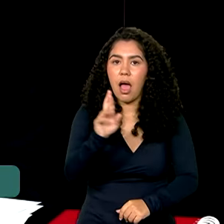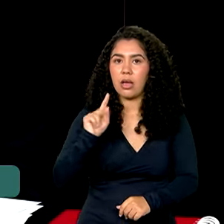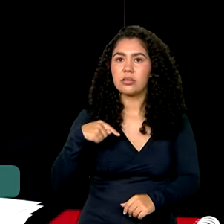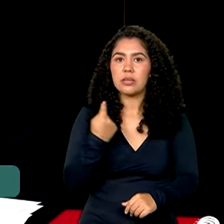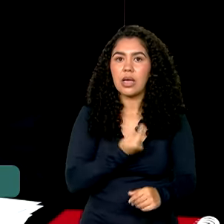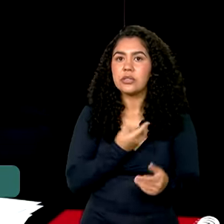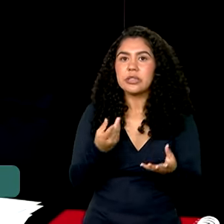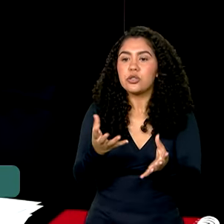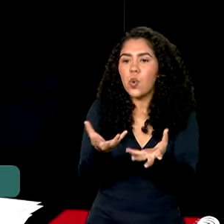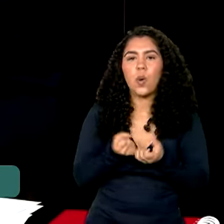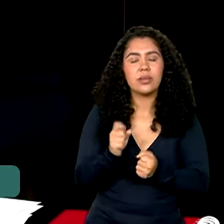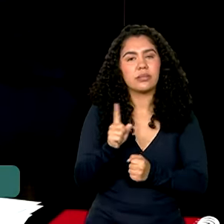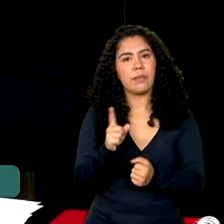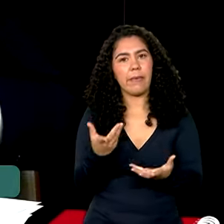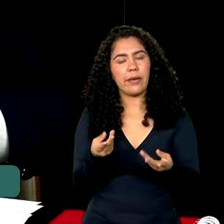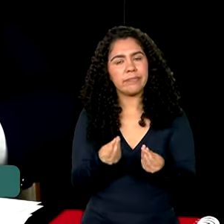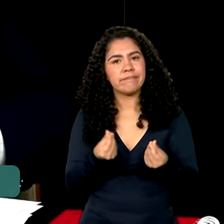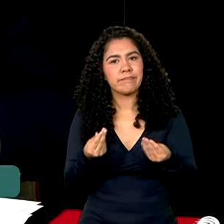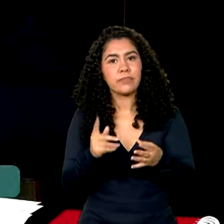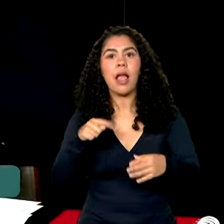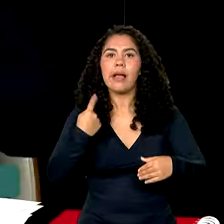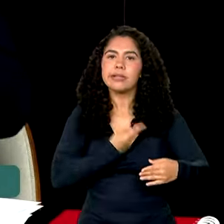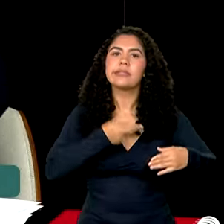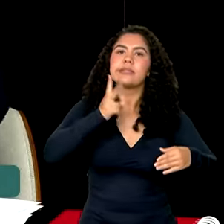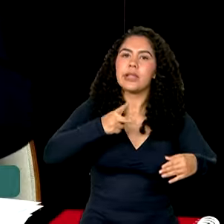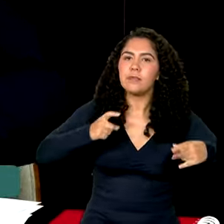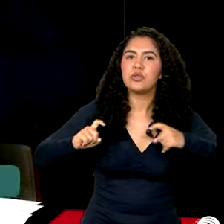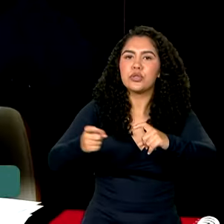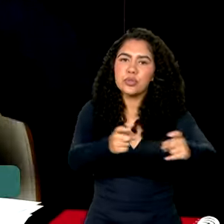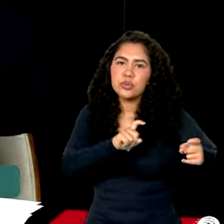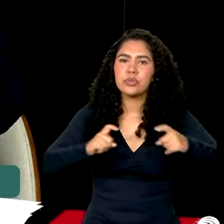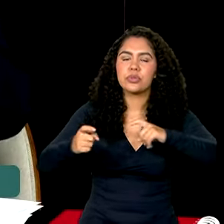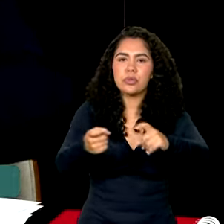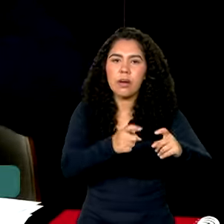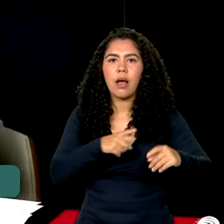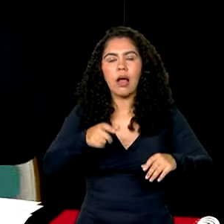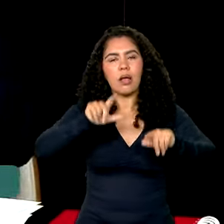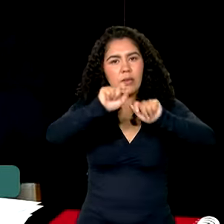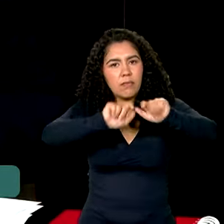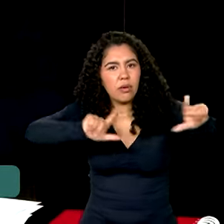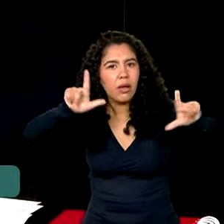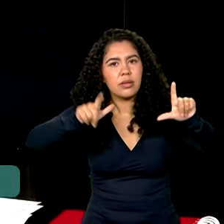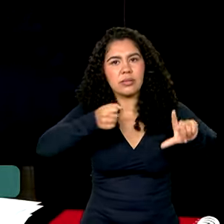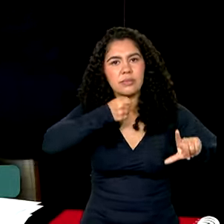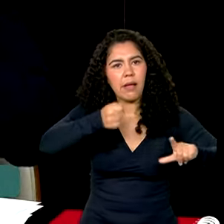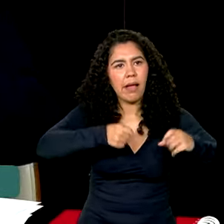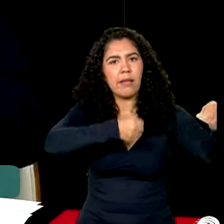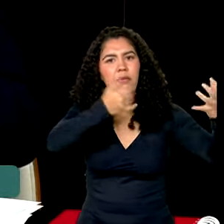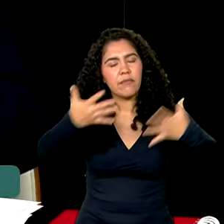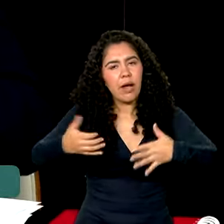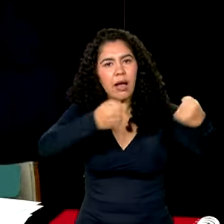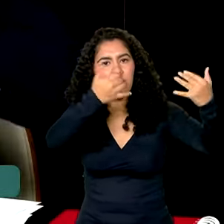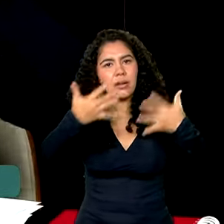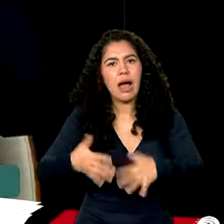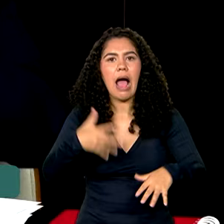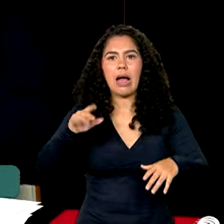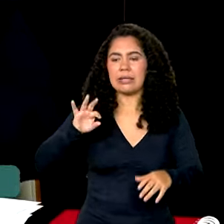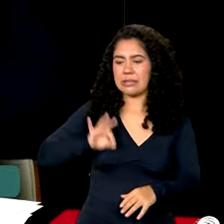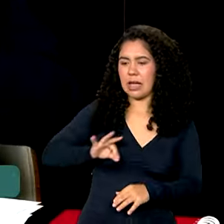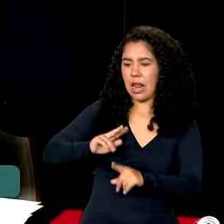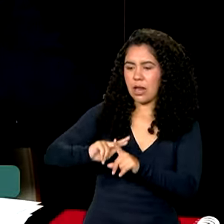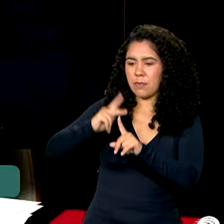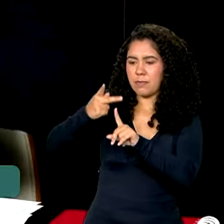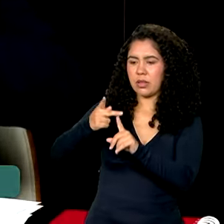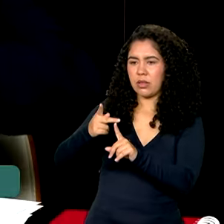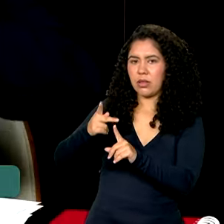receber. E toda vez que a gente fica discutindo corta, a imprensa fala muito, a imprensa fala, a imprensa fala. Ah, vai aumentar o salário mínimo é